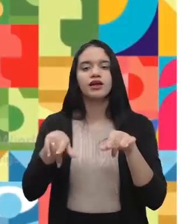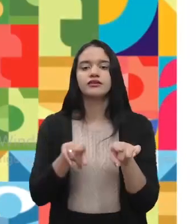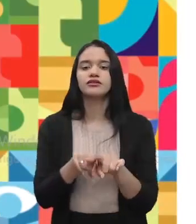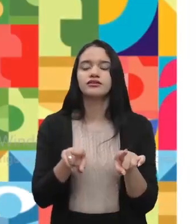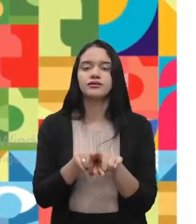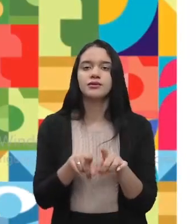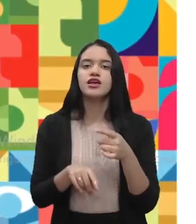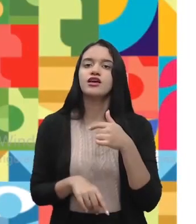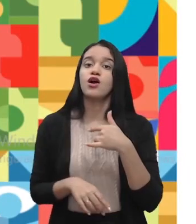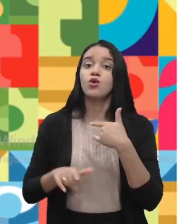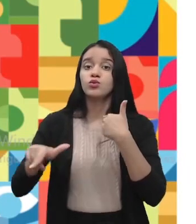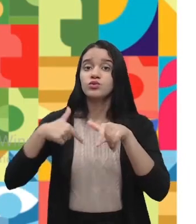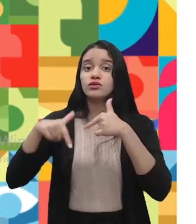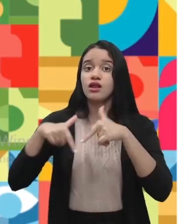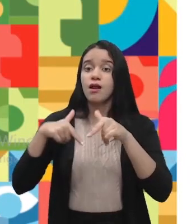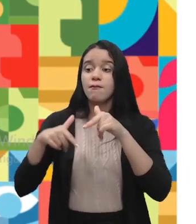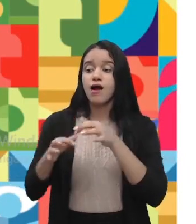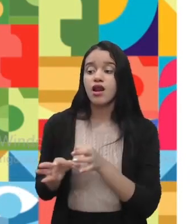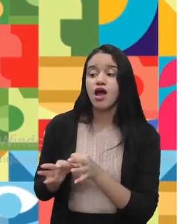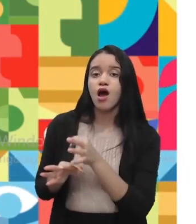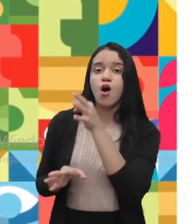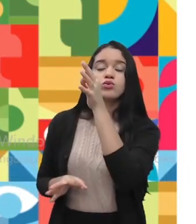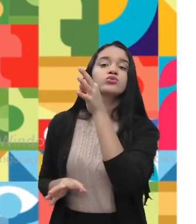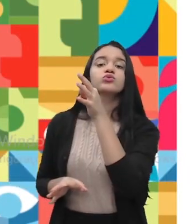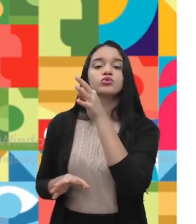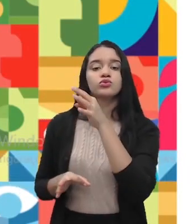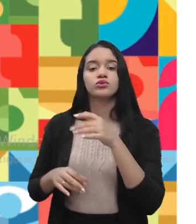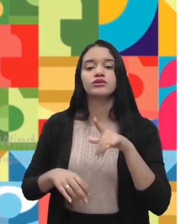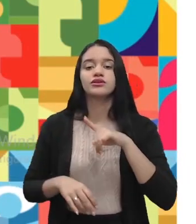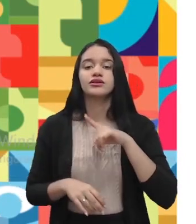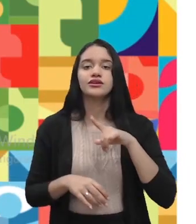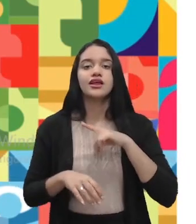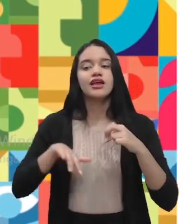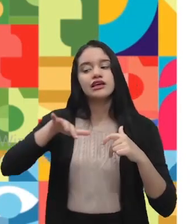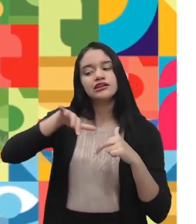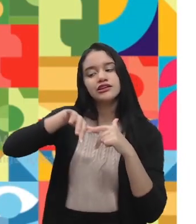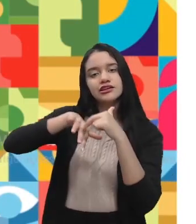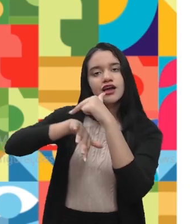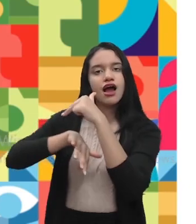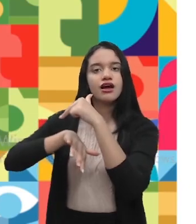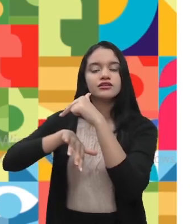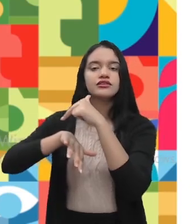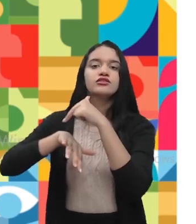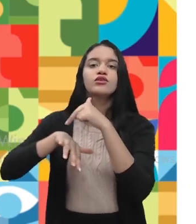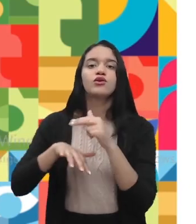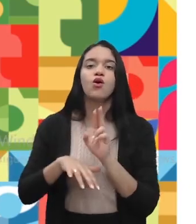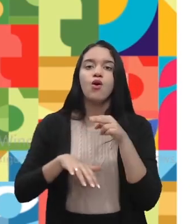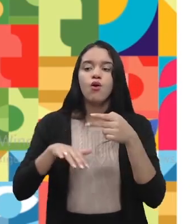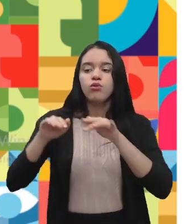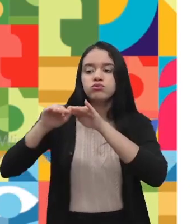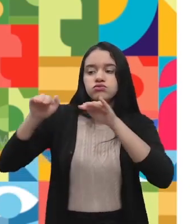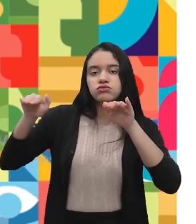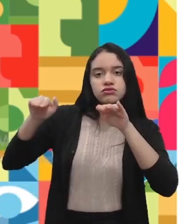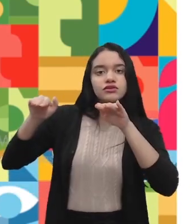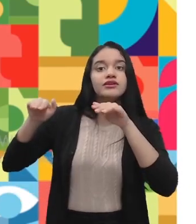o trabalho em altura, ele deve ser feito com andames, com escadas ou plataformas de trabalho.